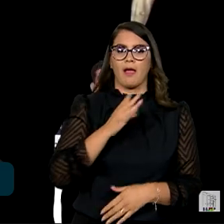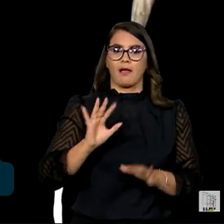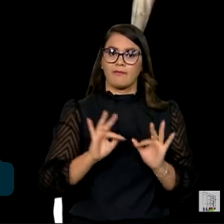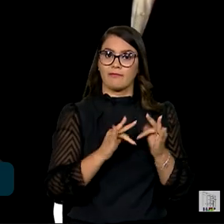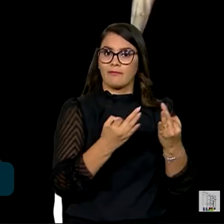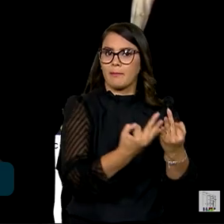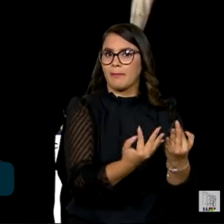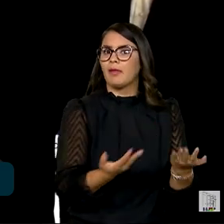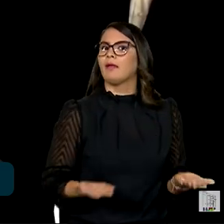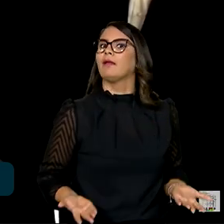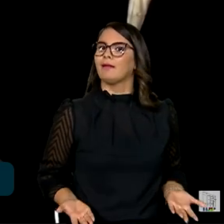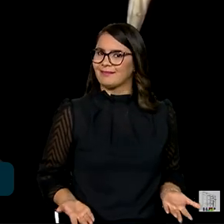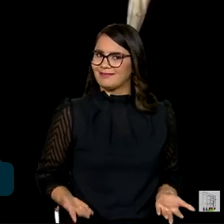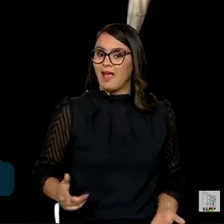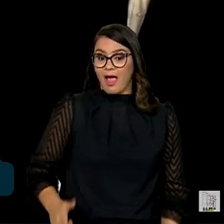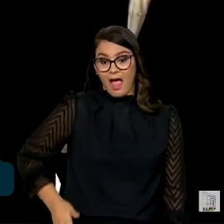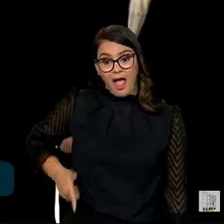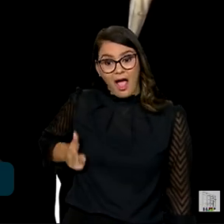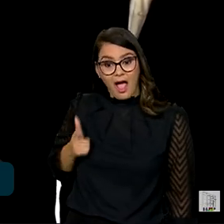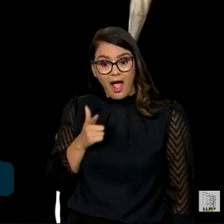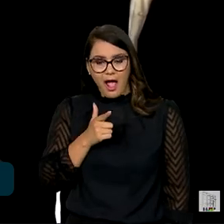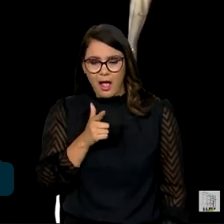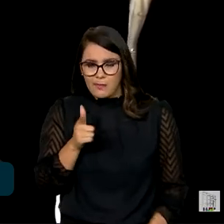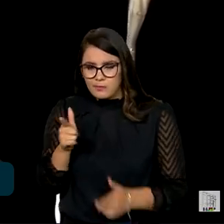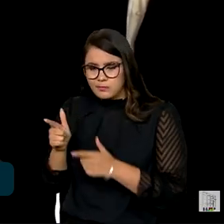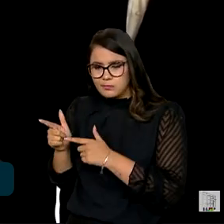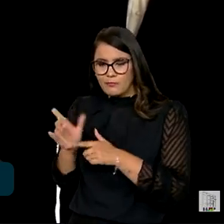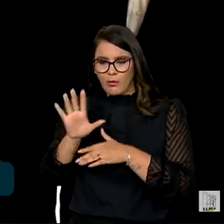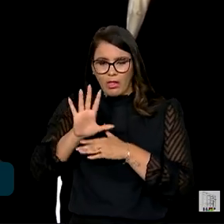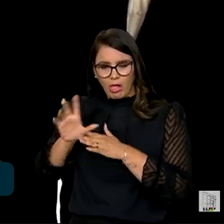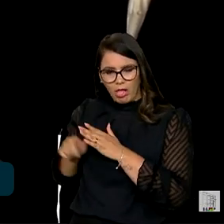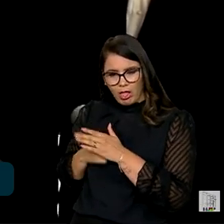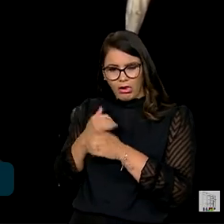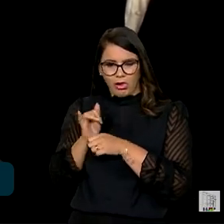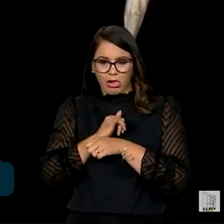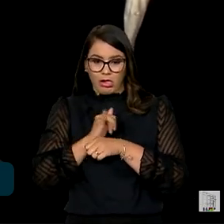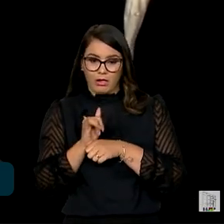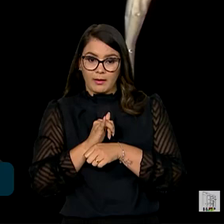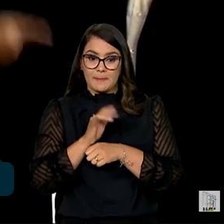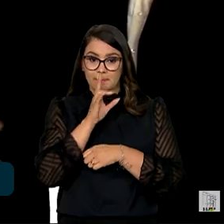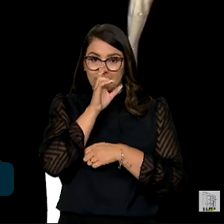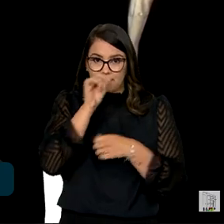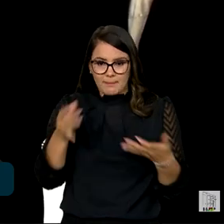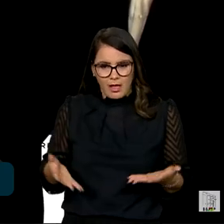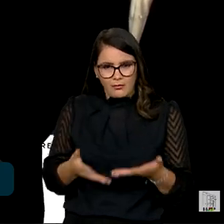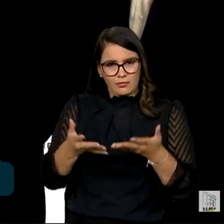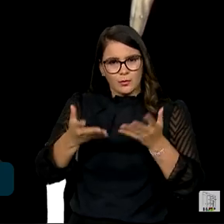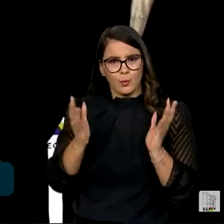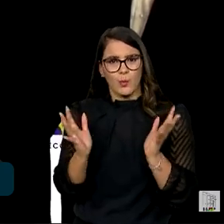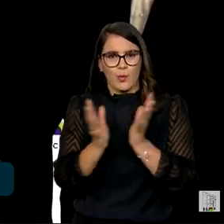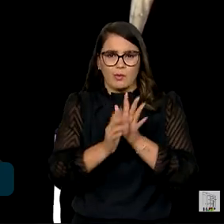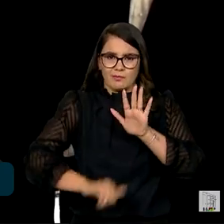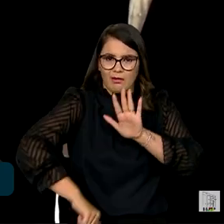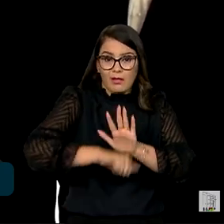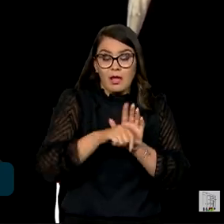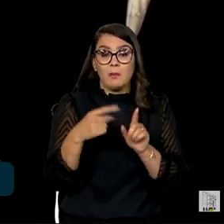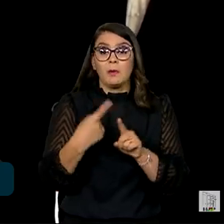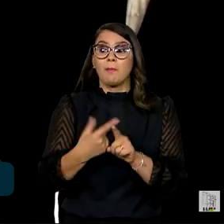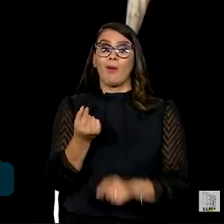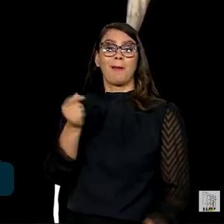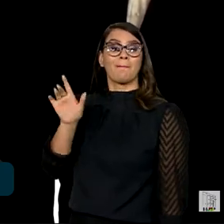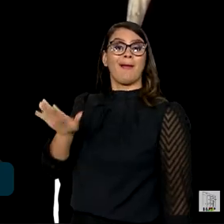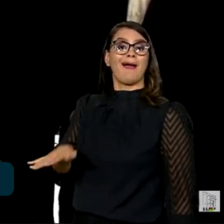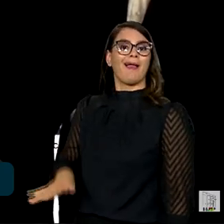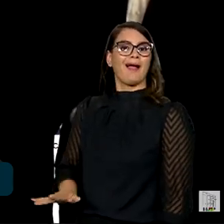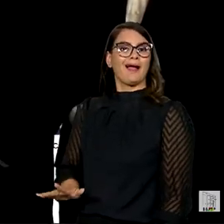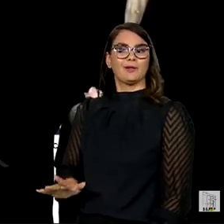e essas armas foram também desviadas para fortalecer quadrilhas, porque barateou